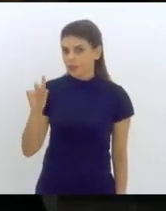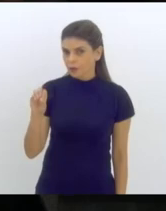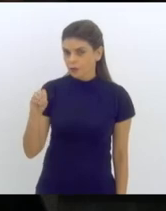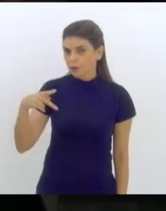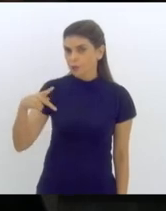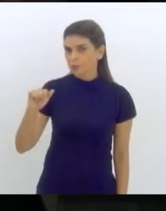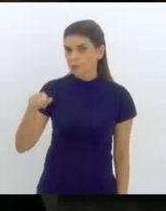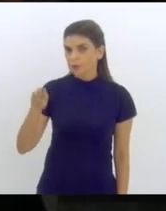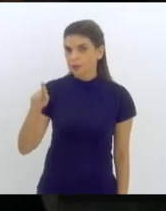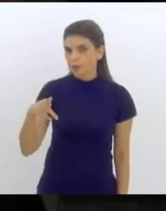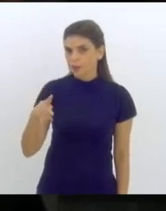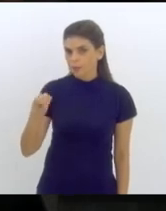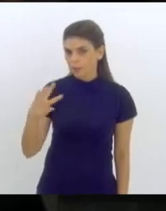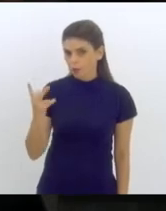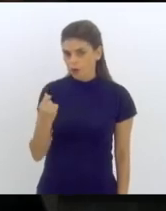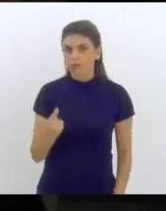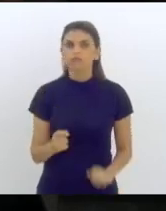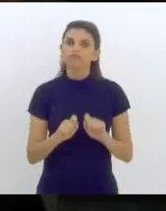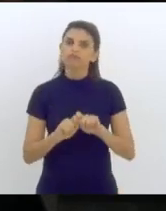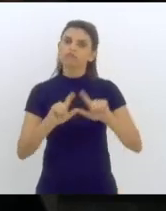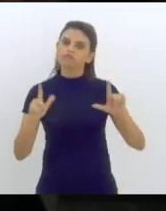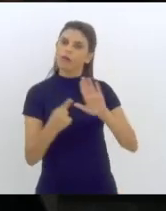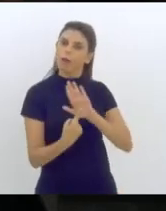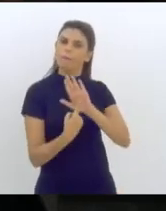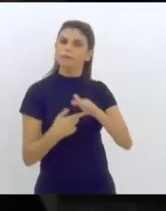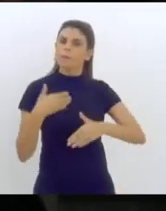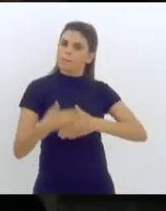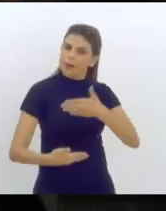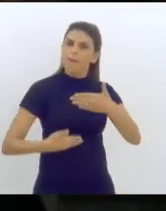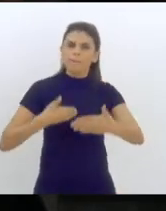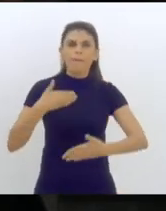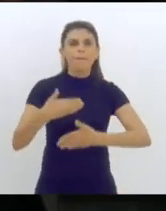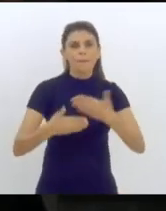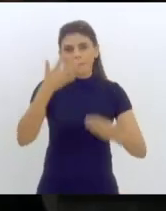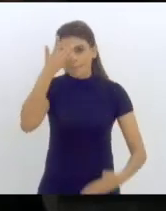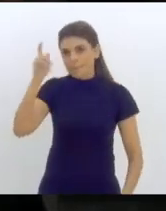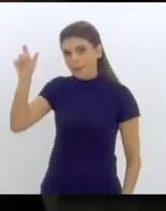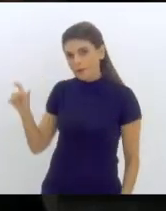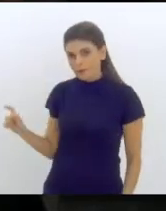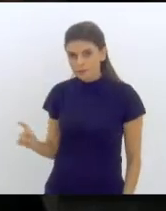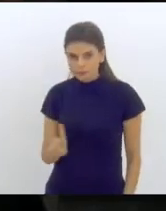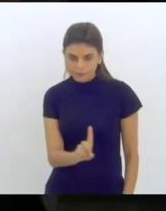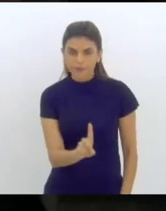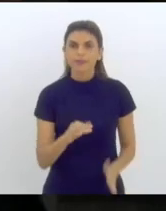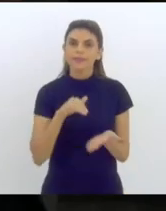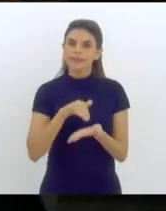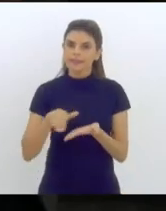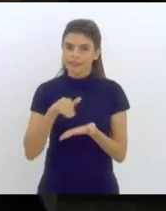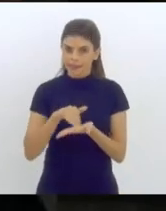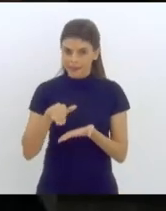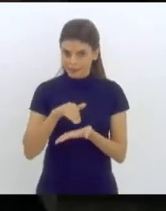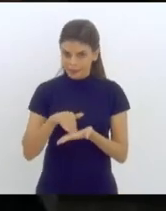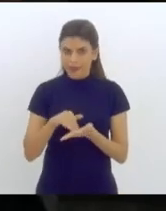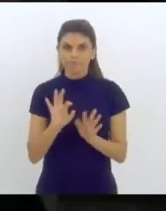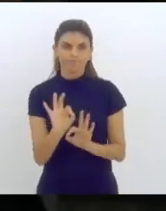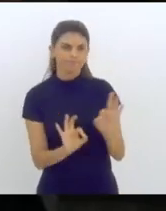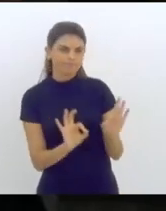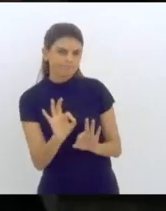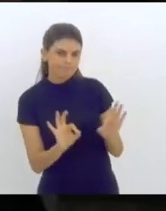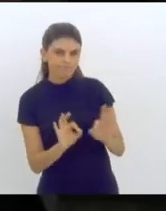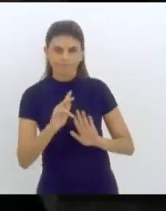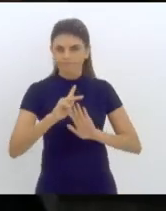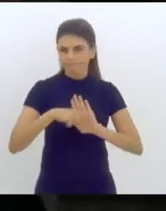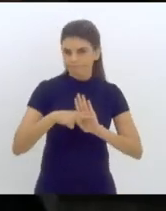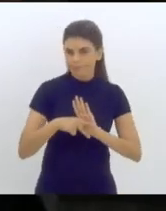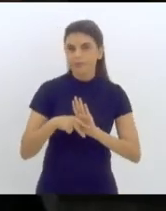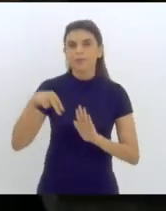a apresentação coube ao secretário de Estado de Planejamento, Nelson Rocha, que